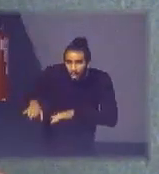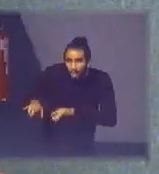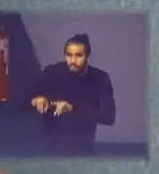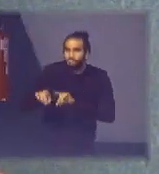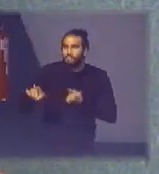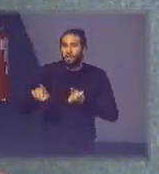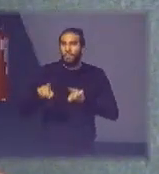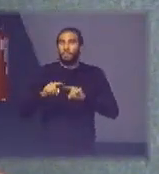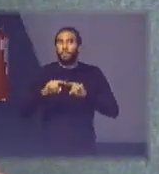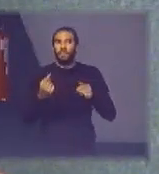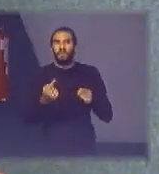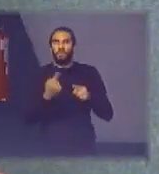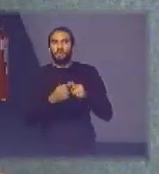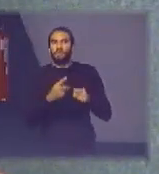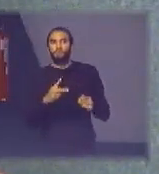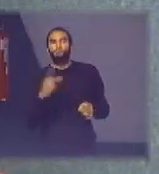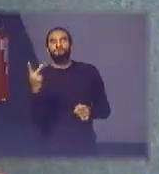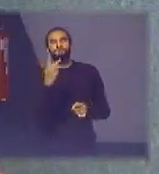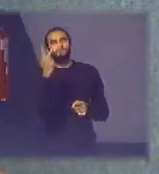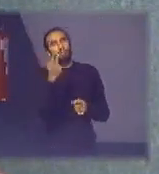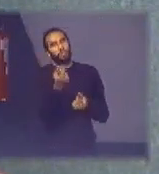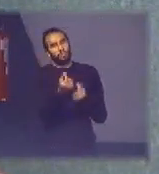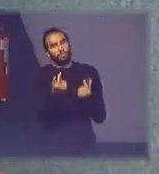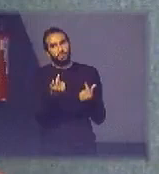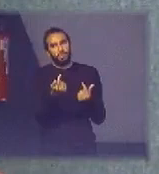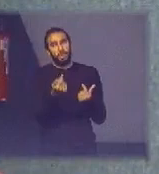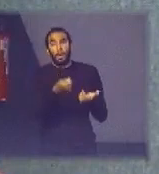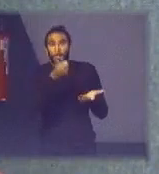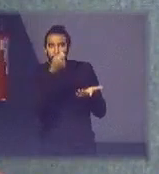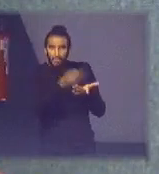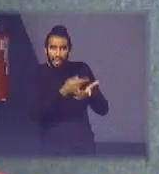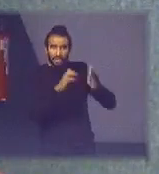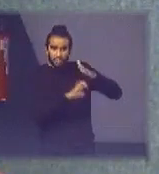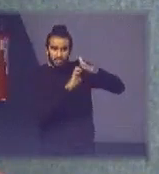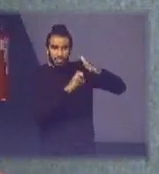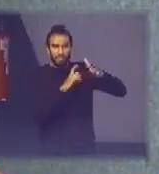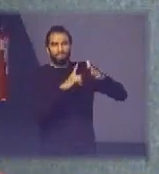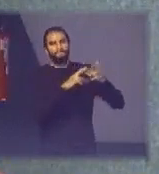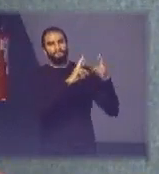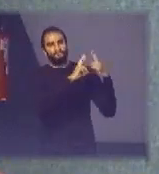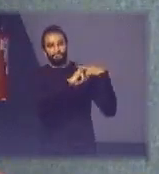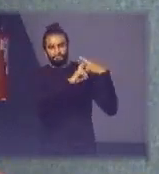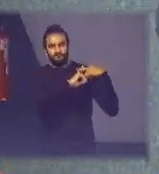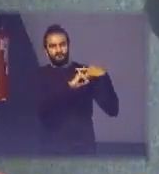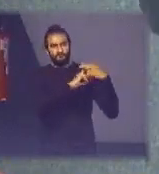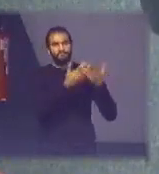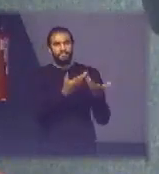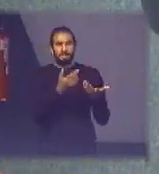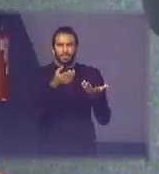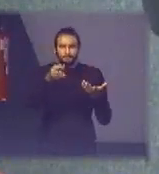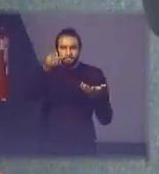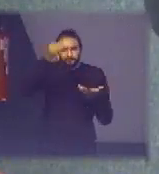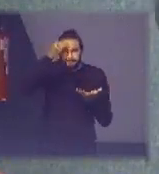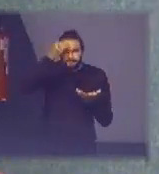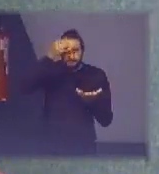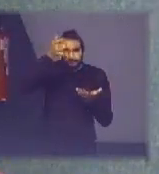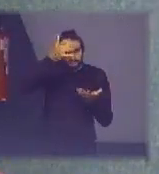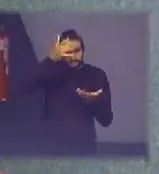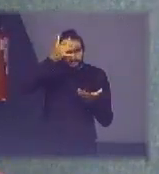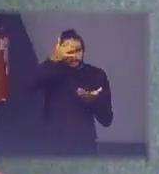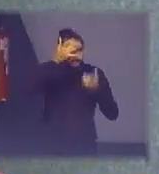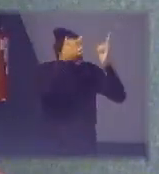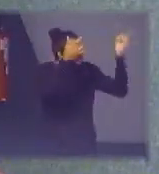a comprar de empresas que são realmente responsáveis então fixem bem a essas